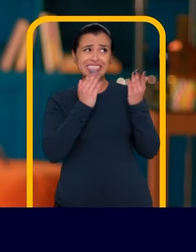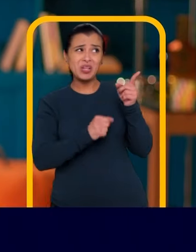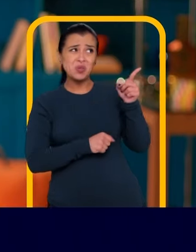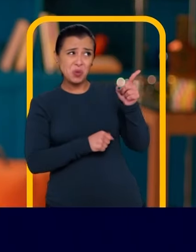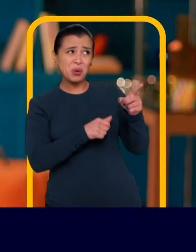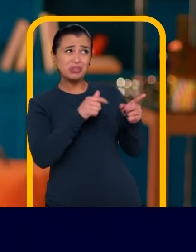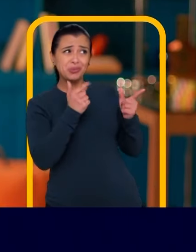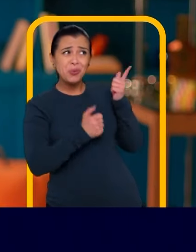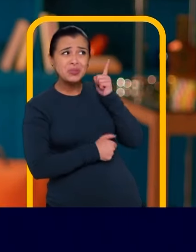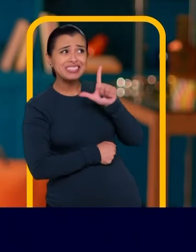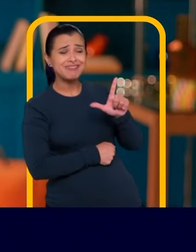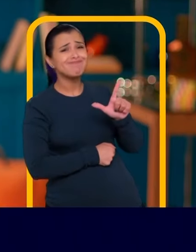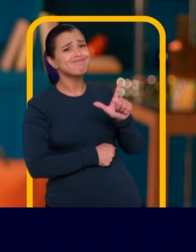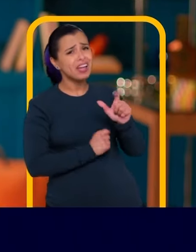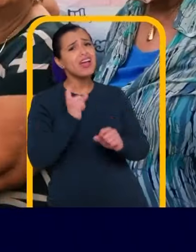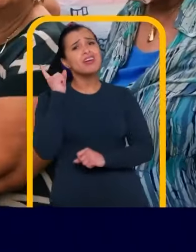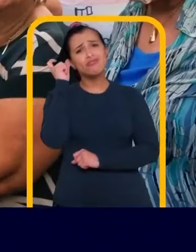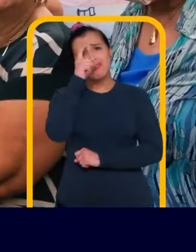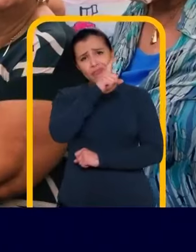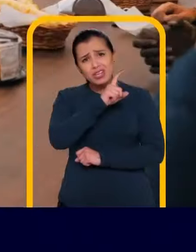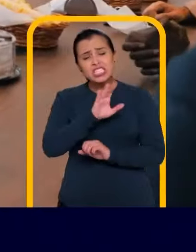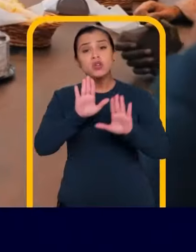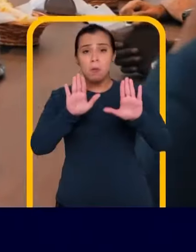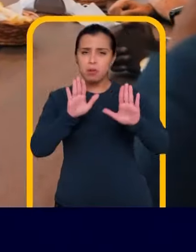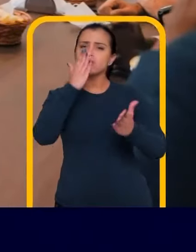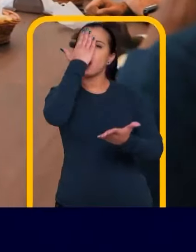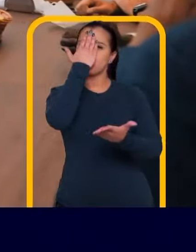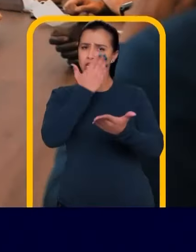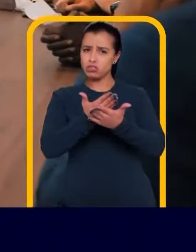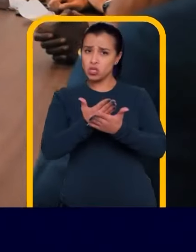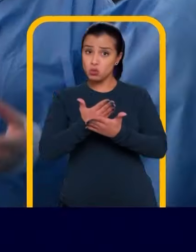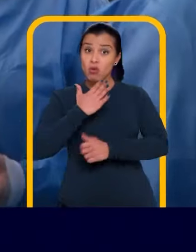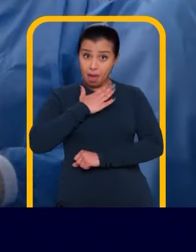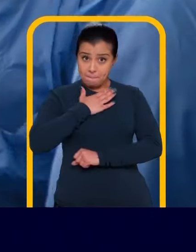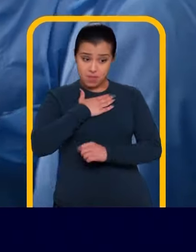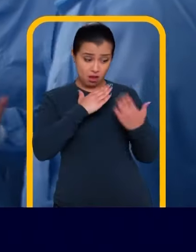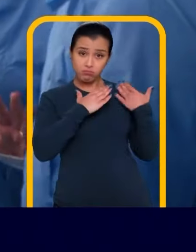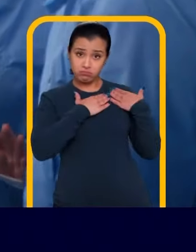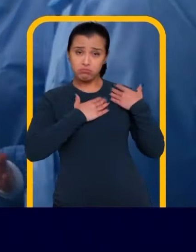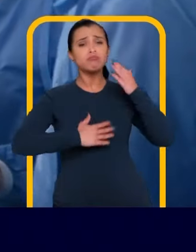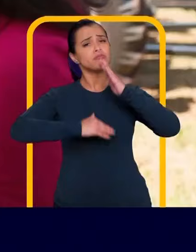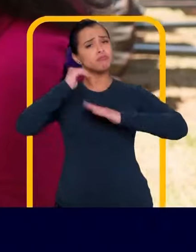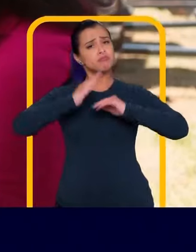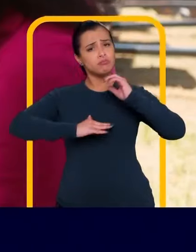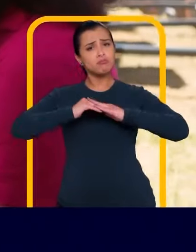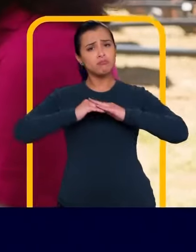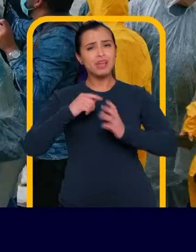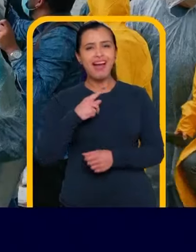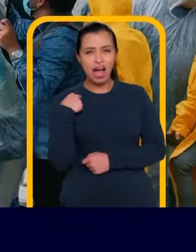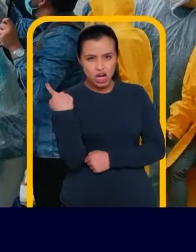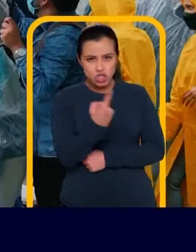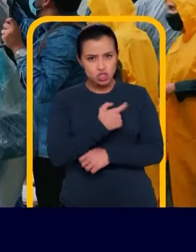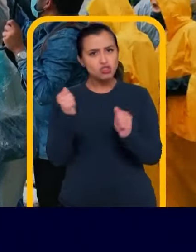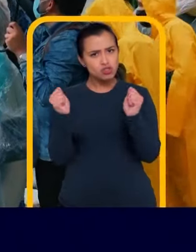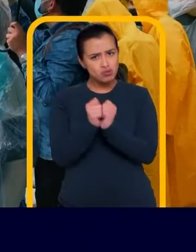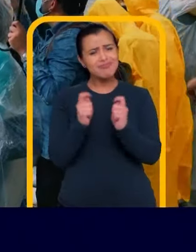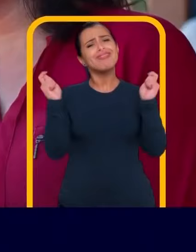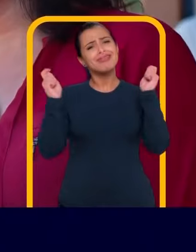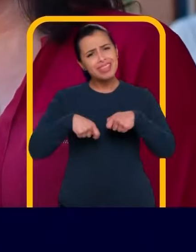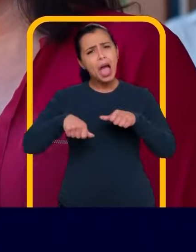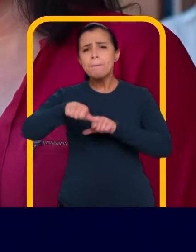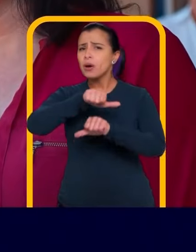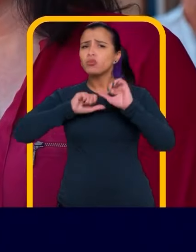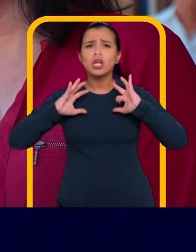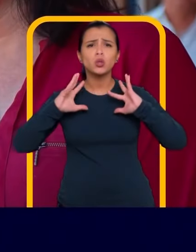medo do outro ganhar É muito difícil Mas eu acredito E estou fazendo a minha parte Eu acho que a gente junto Pode mudar